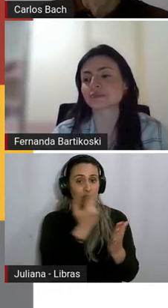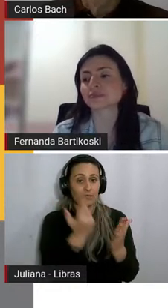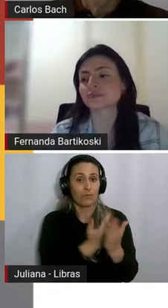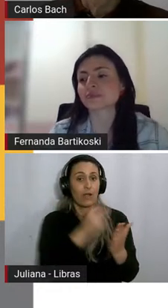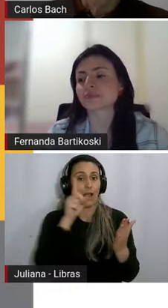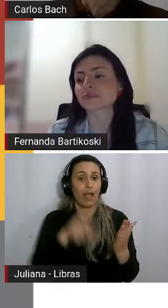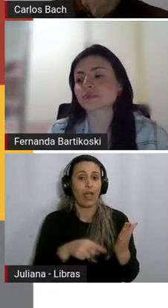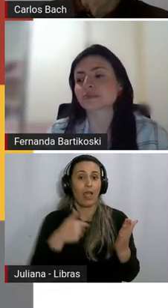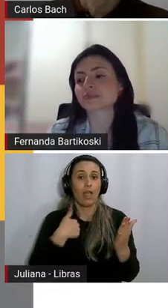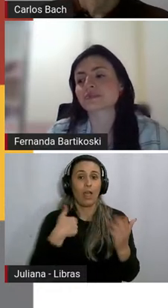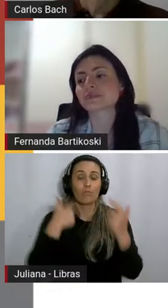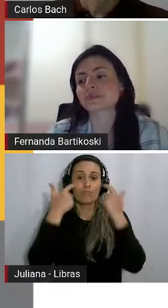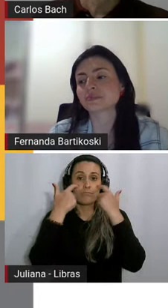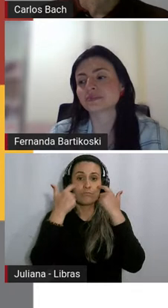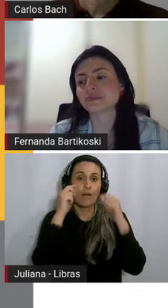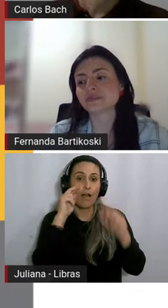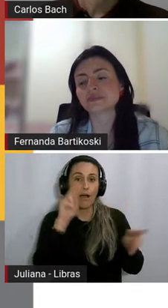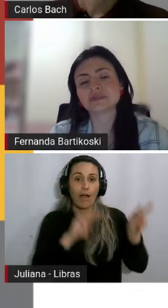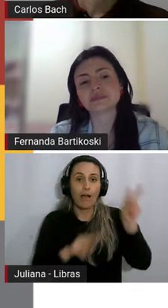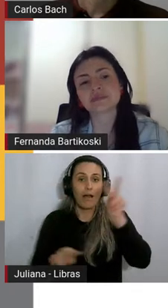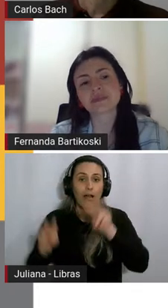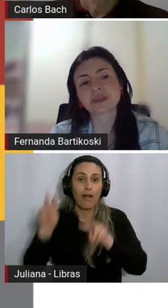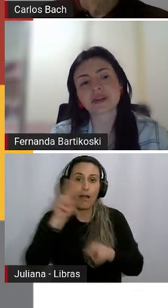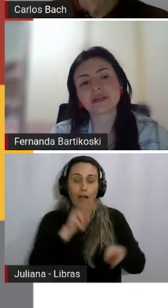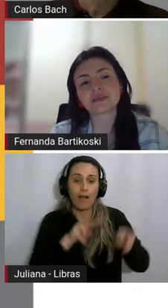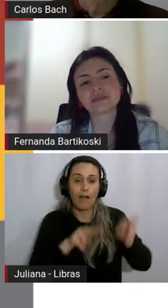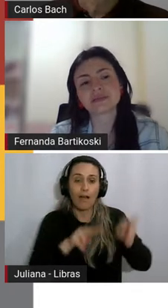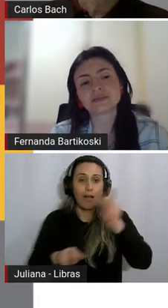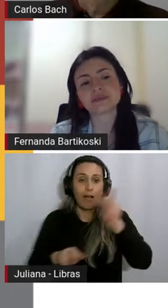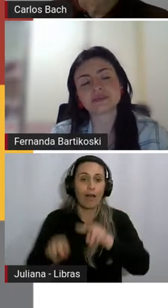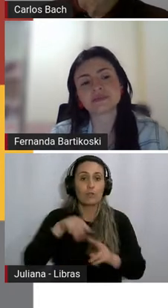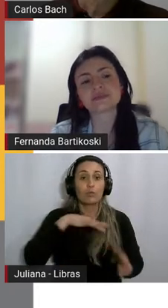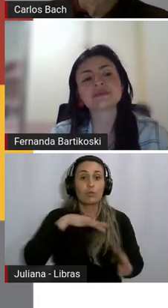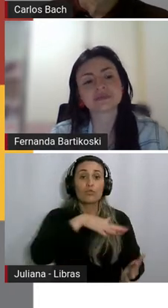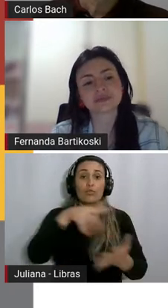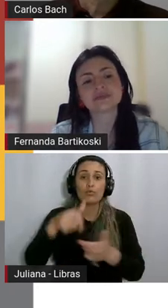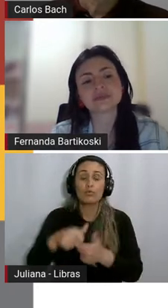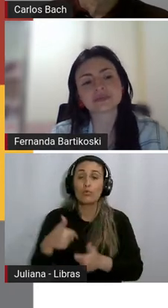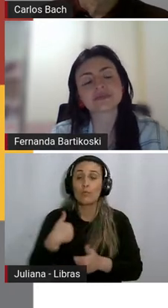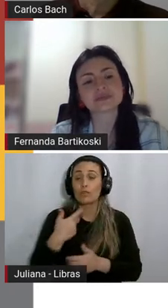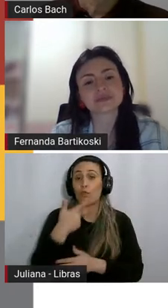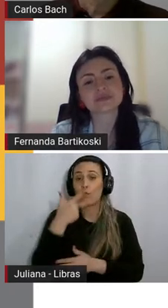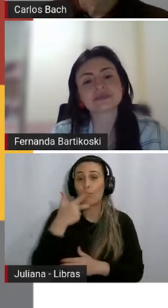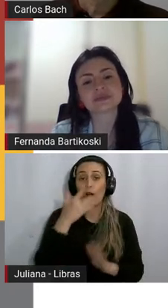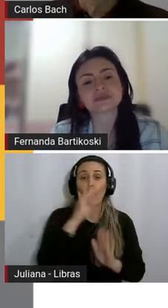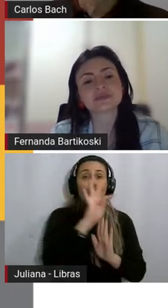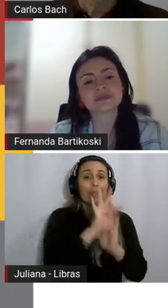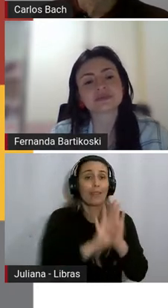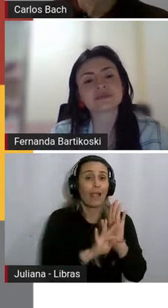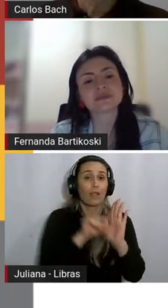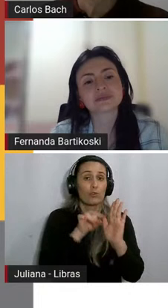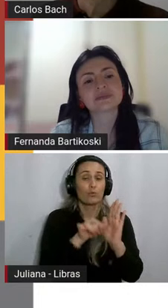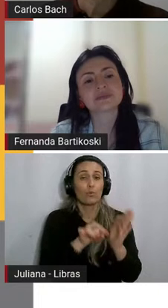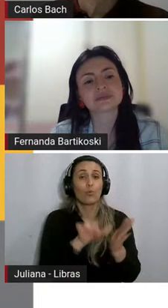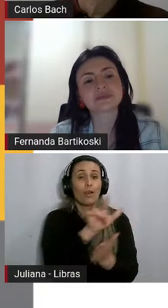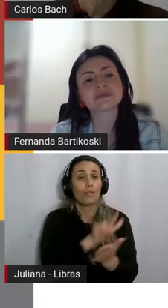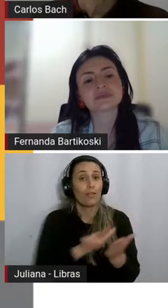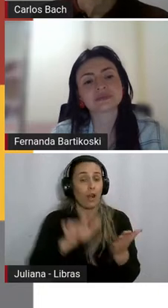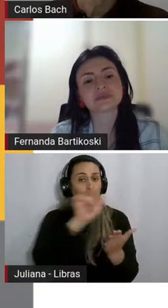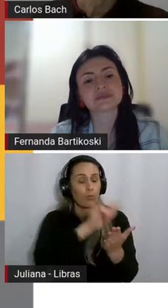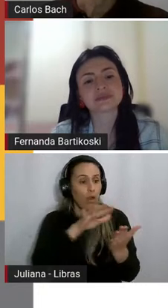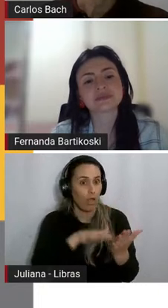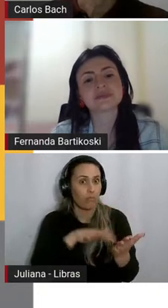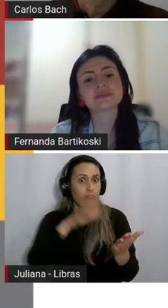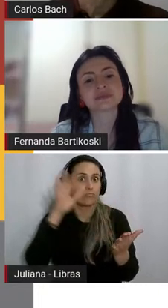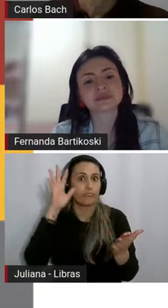ler o mundo. Eu estou falando livro, mas eu estou falando texto literário. Texto literário, ele é as lentes com que a gente pode ler